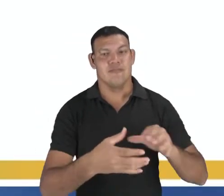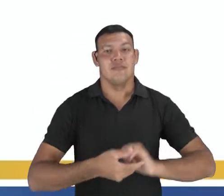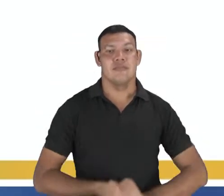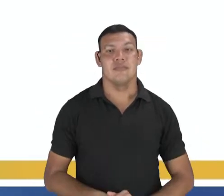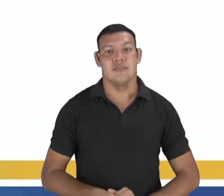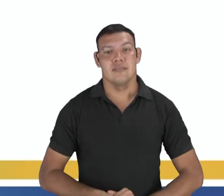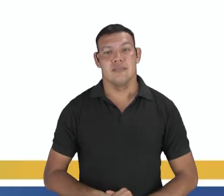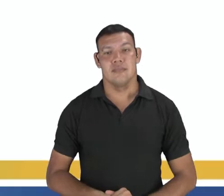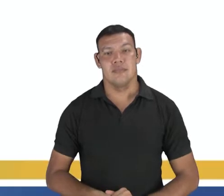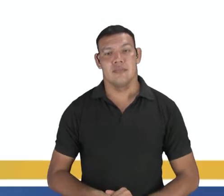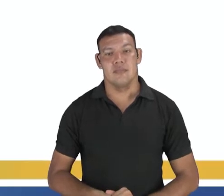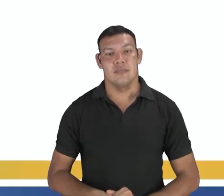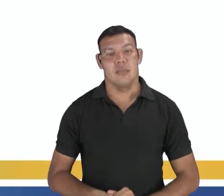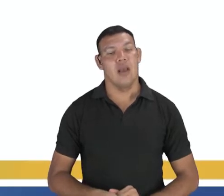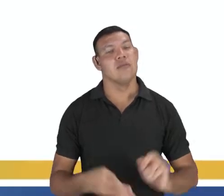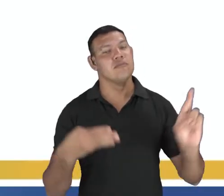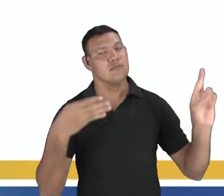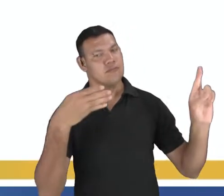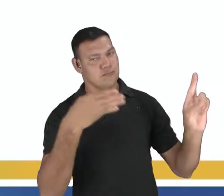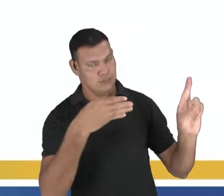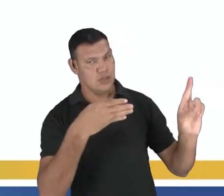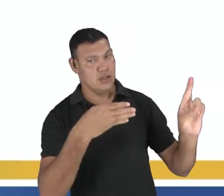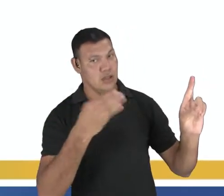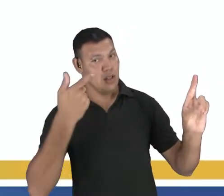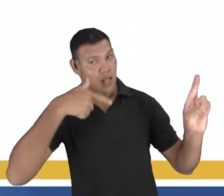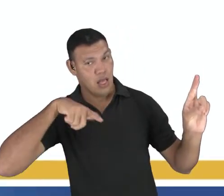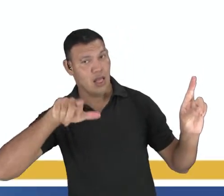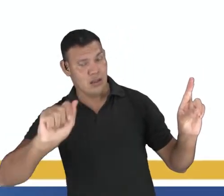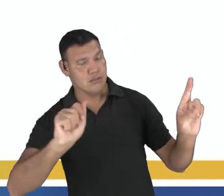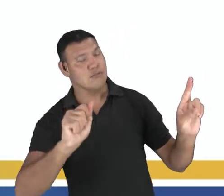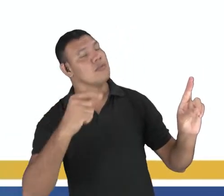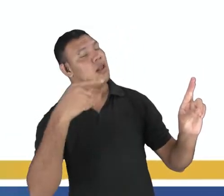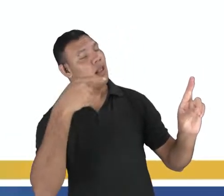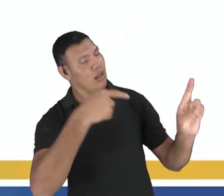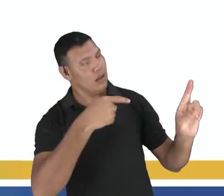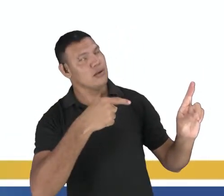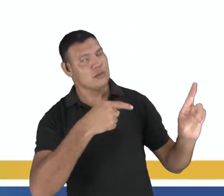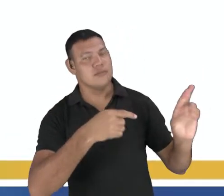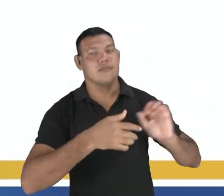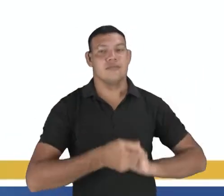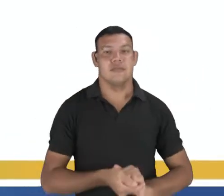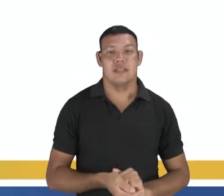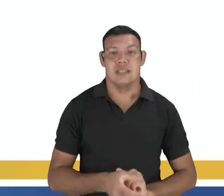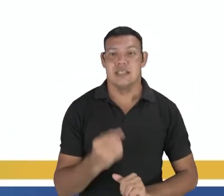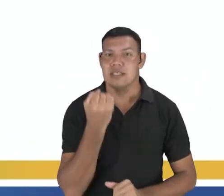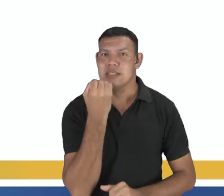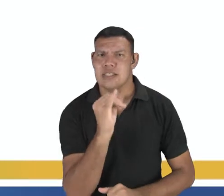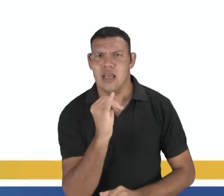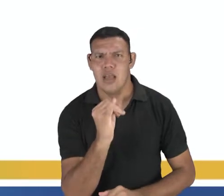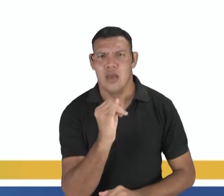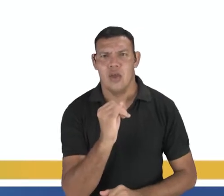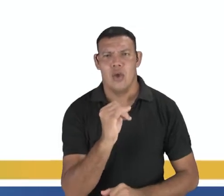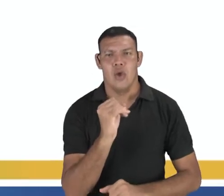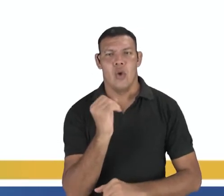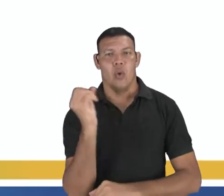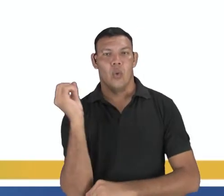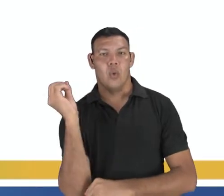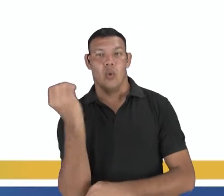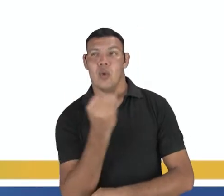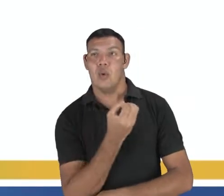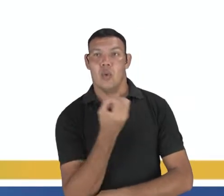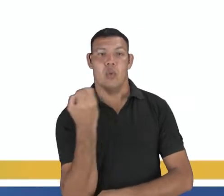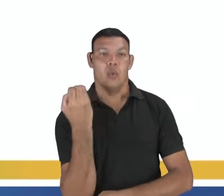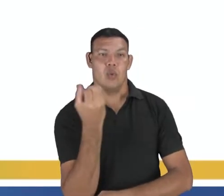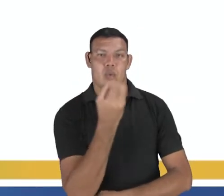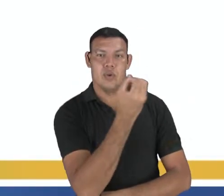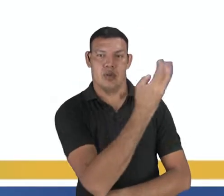ou seja, aquilo que nos representa. A língua é uma representatividade. Se você vai para outro país, você chega falando